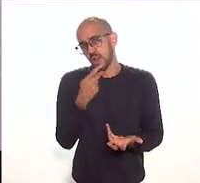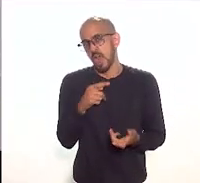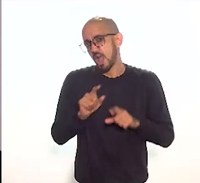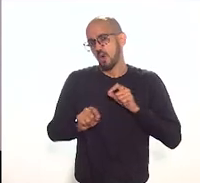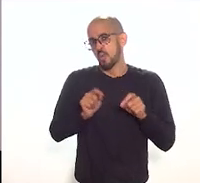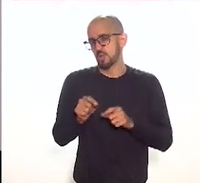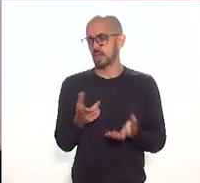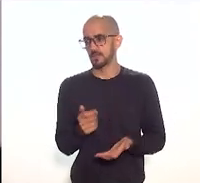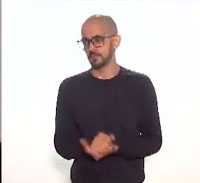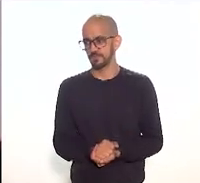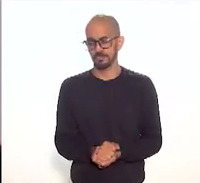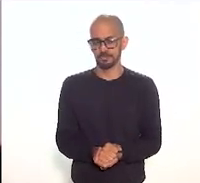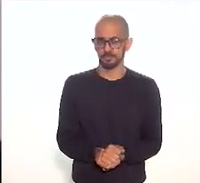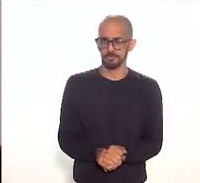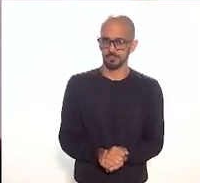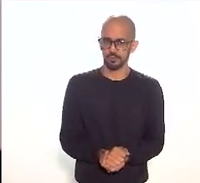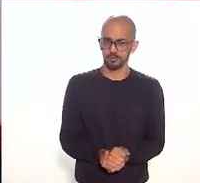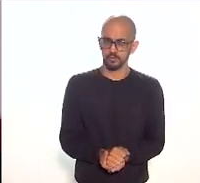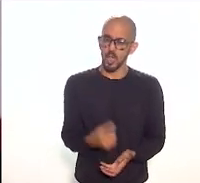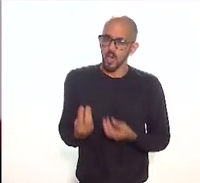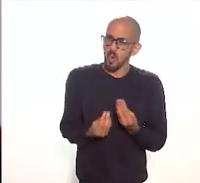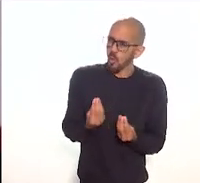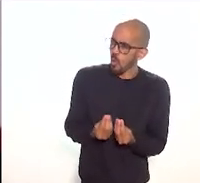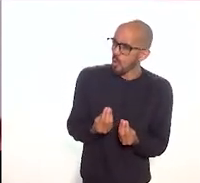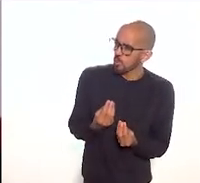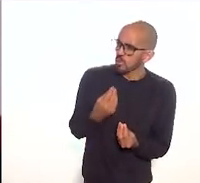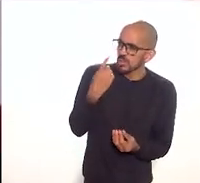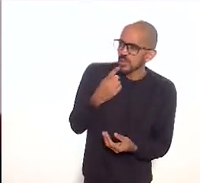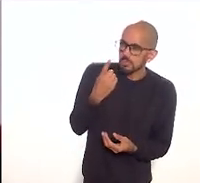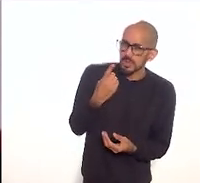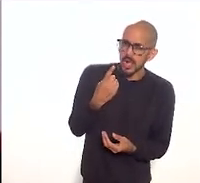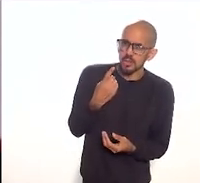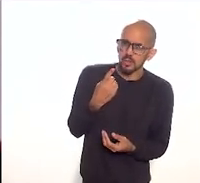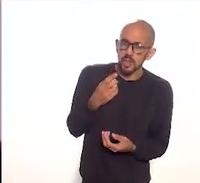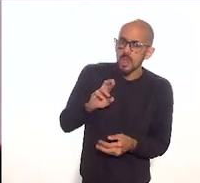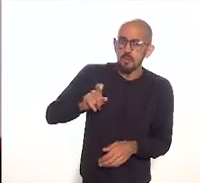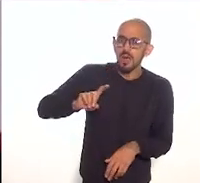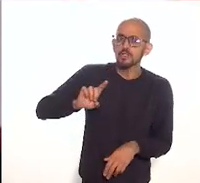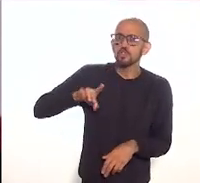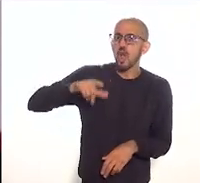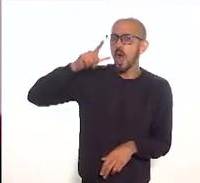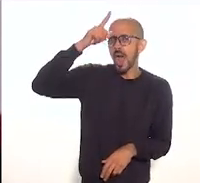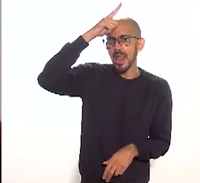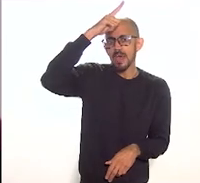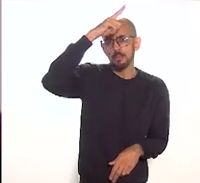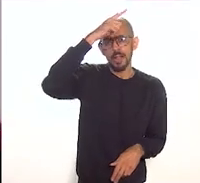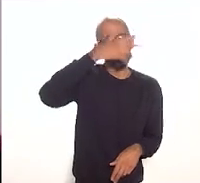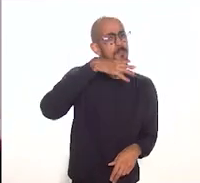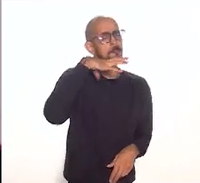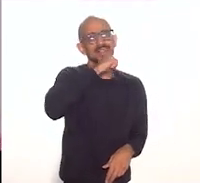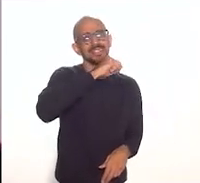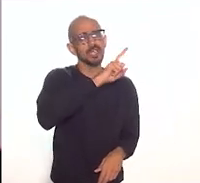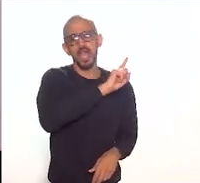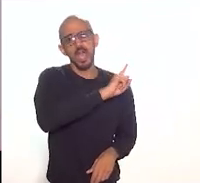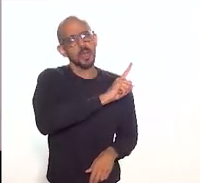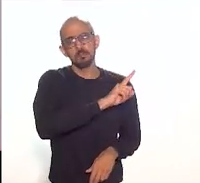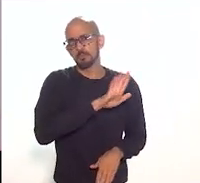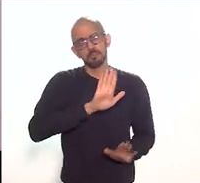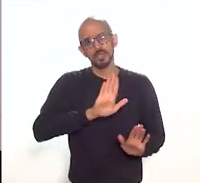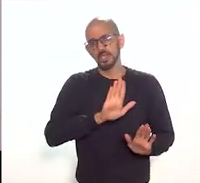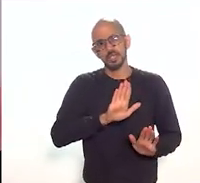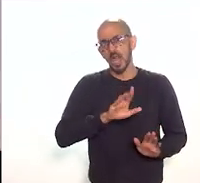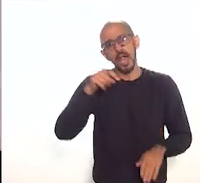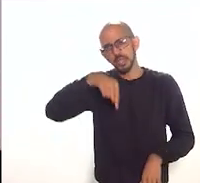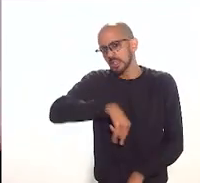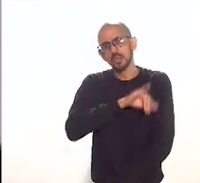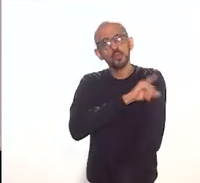o que que deputado não é só Berlim em que se percebe isso e o Rio de Janeiro não deixa nada a desejar